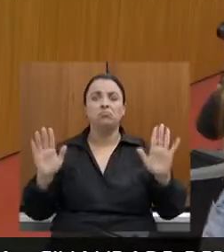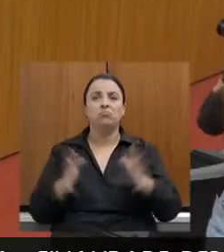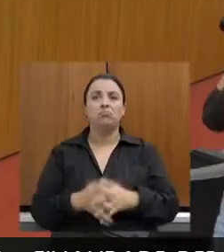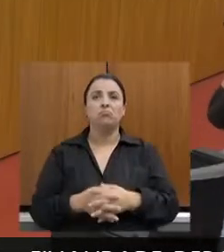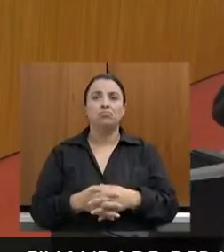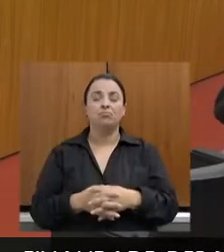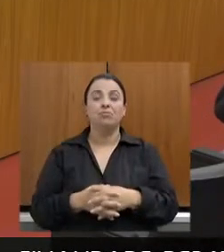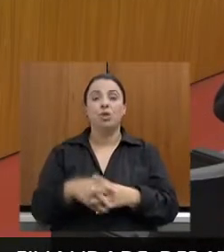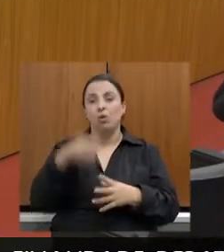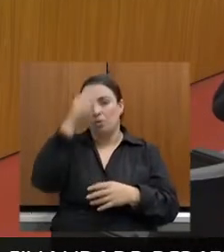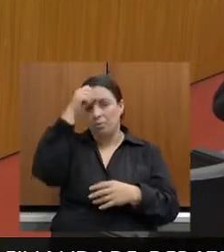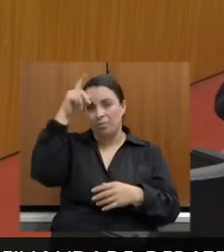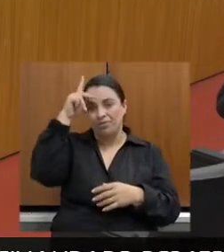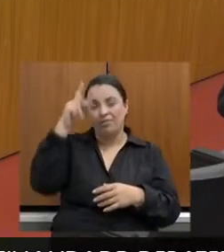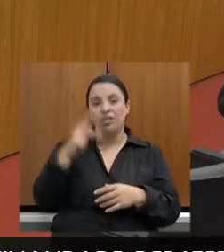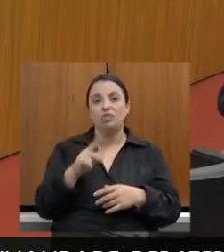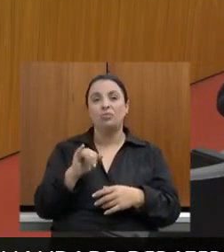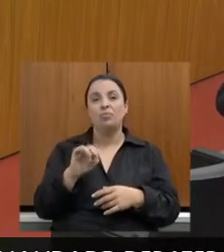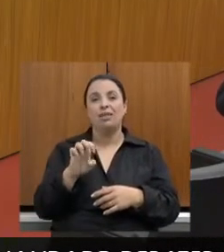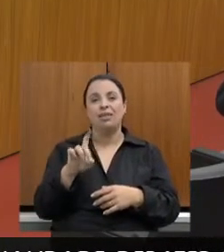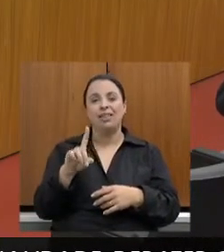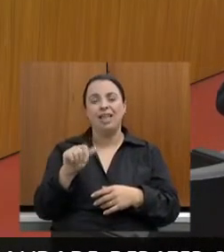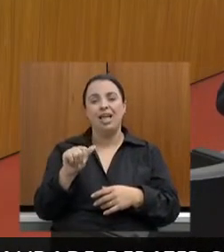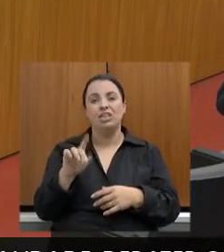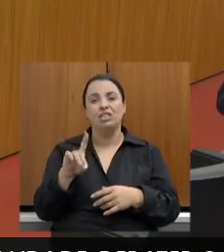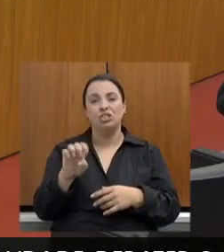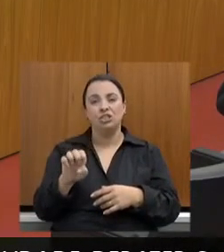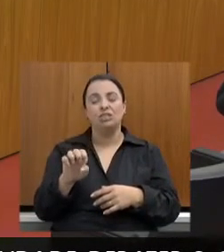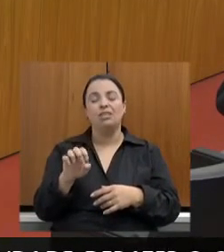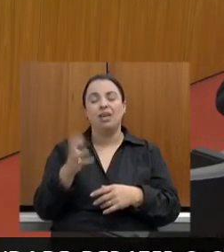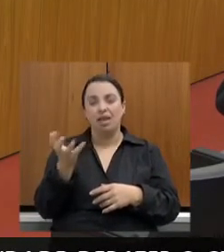Nosso prefeito de Pedrado Rio Grande quer fazer a manifestação?